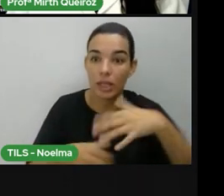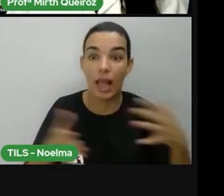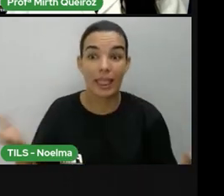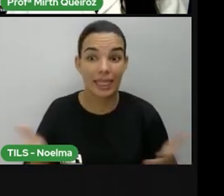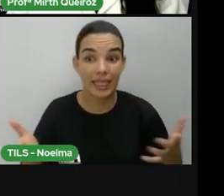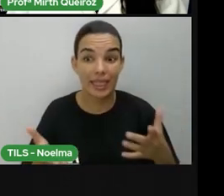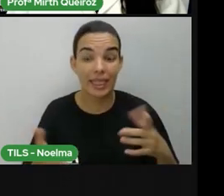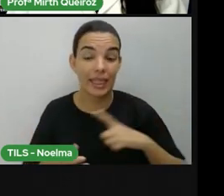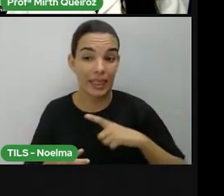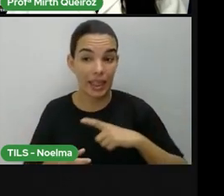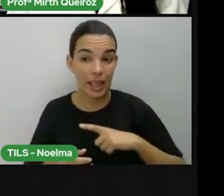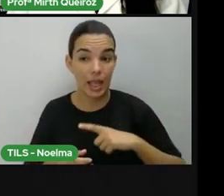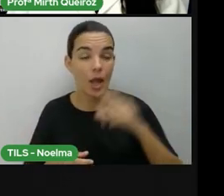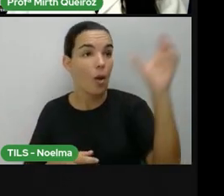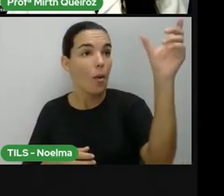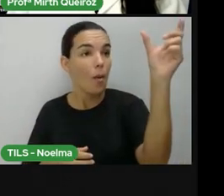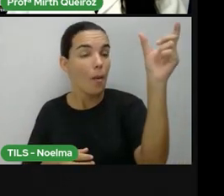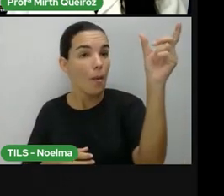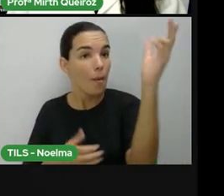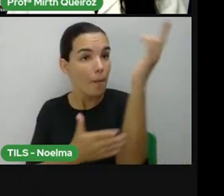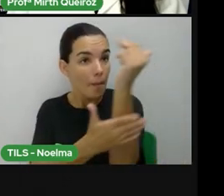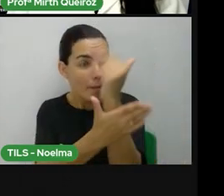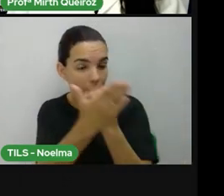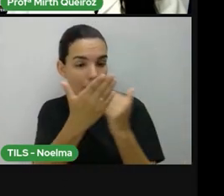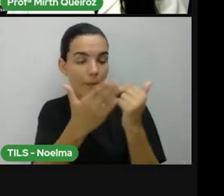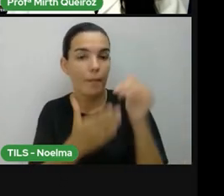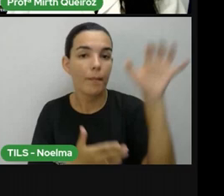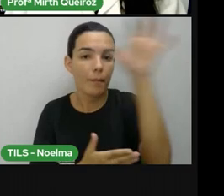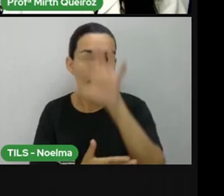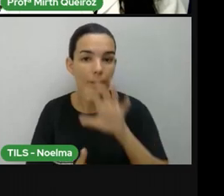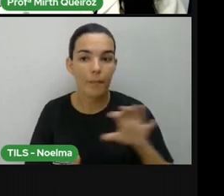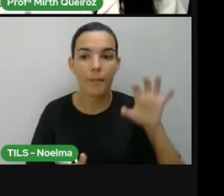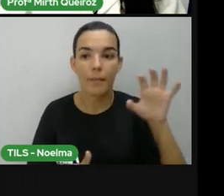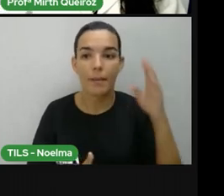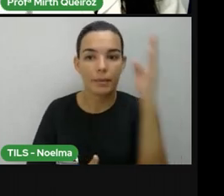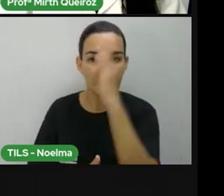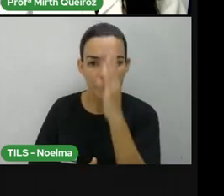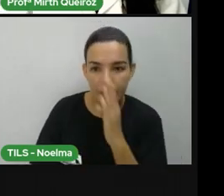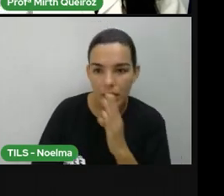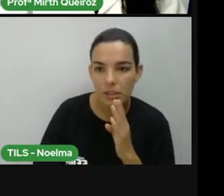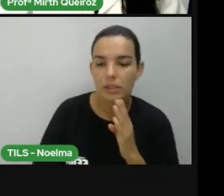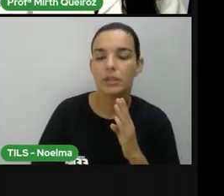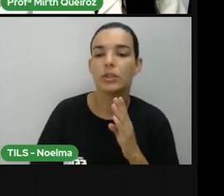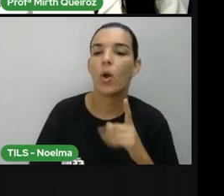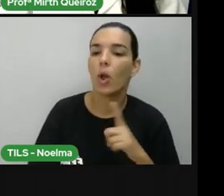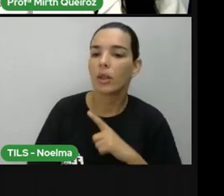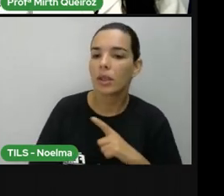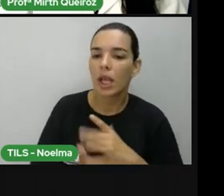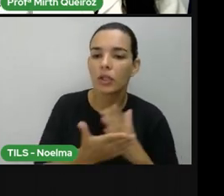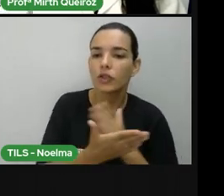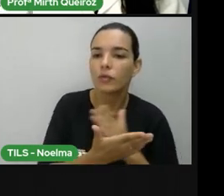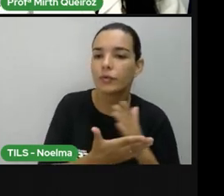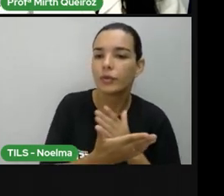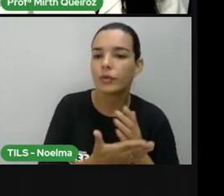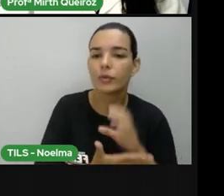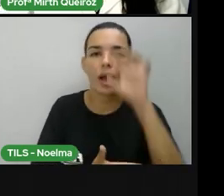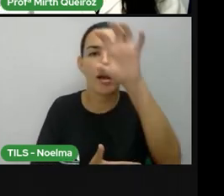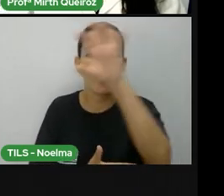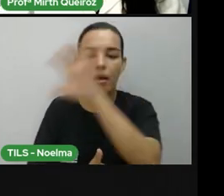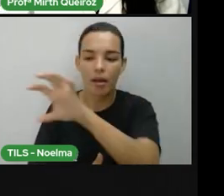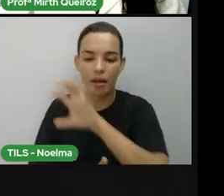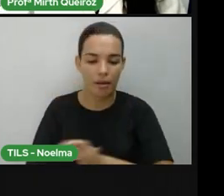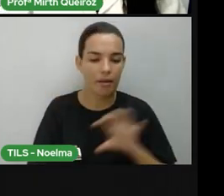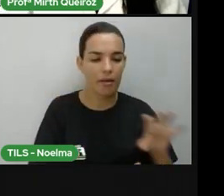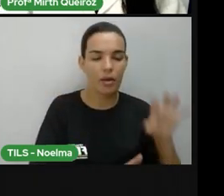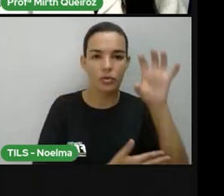temos o mapa do Brasil, que é dividido aí em cinco regiões que a gente já estudou, né? Região Norte, região Nordeste, região